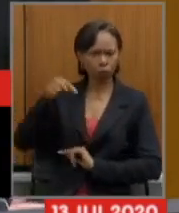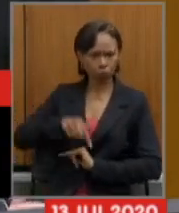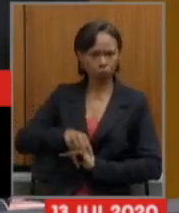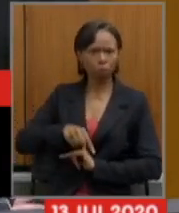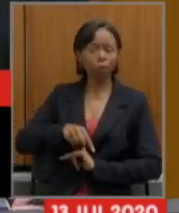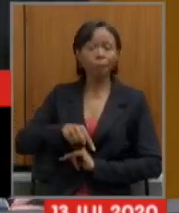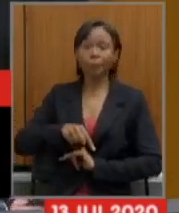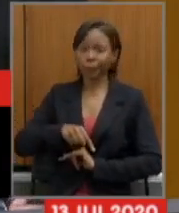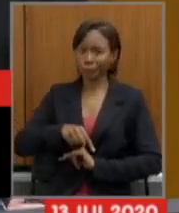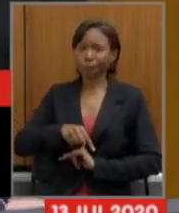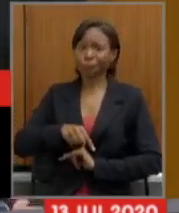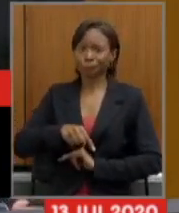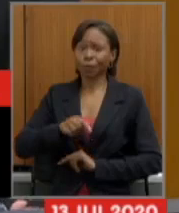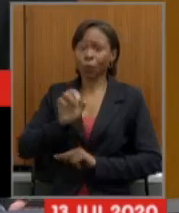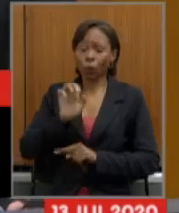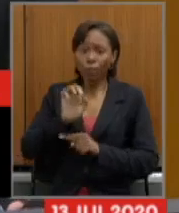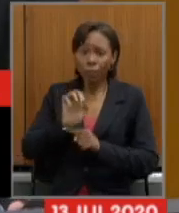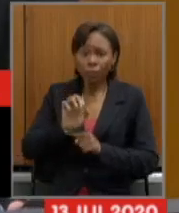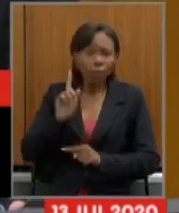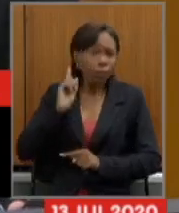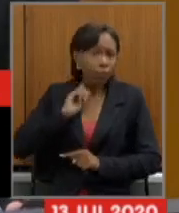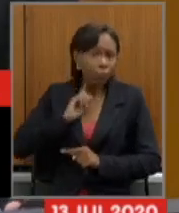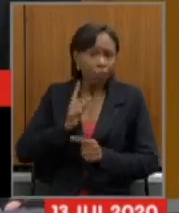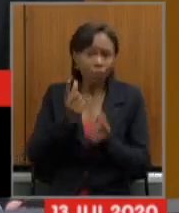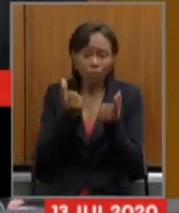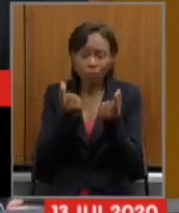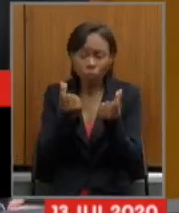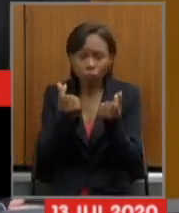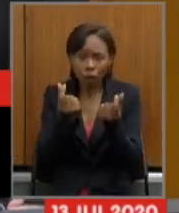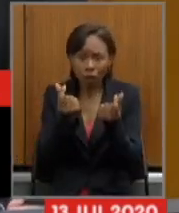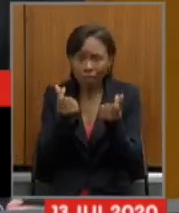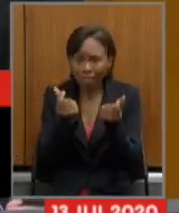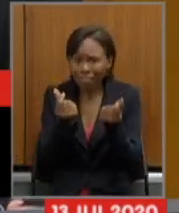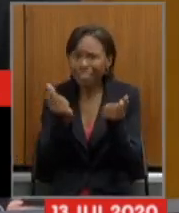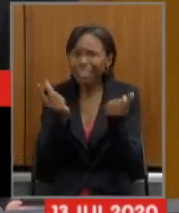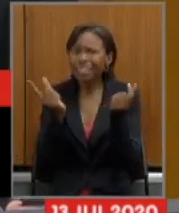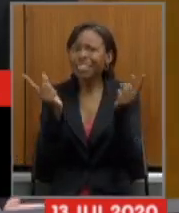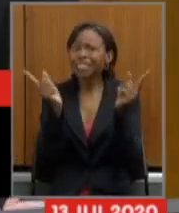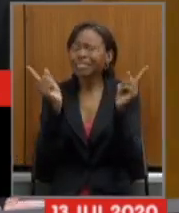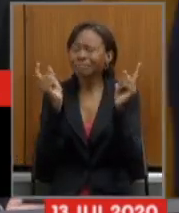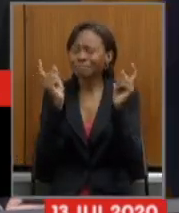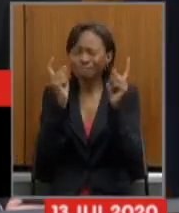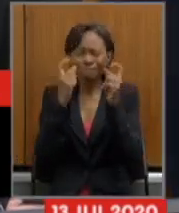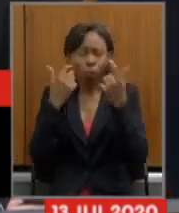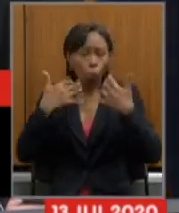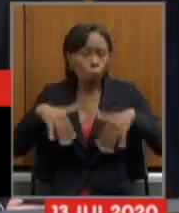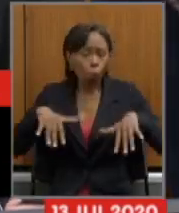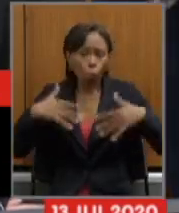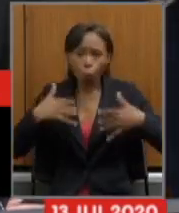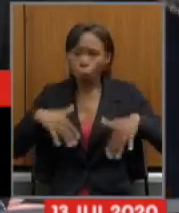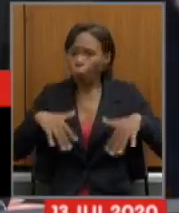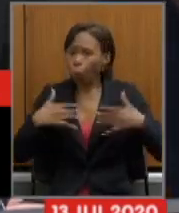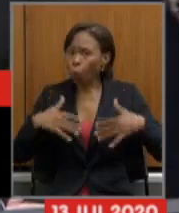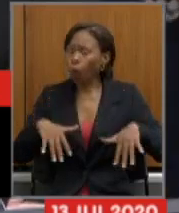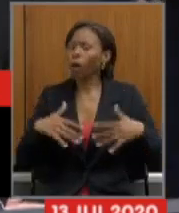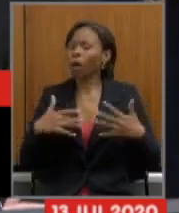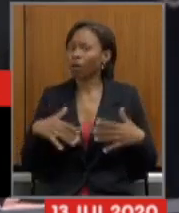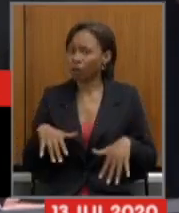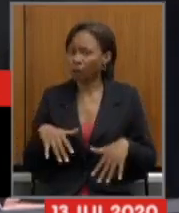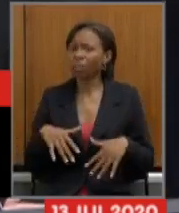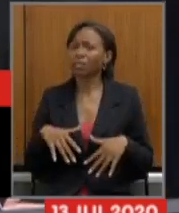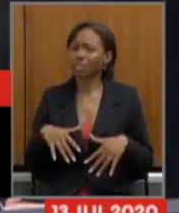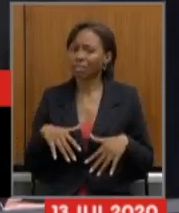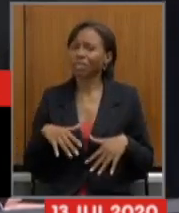financeira do Estado é dramática. Isso é uma constatação. não estou discutindo aqui